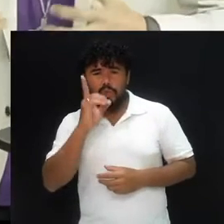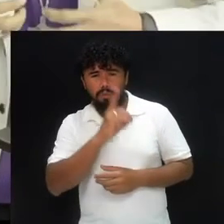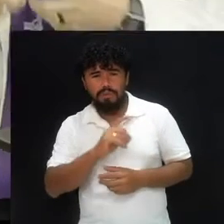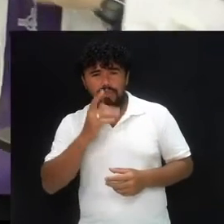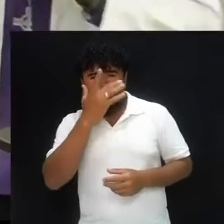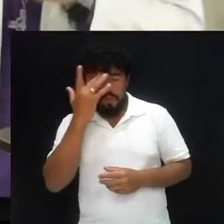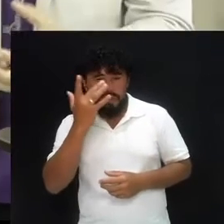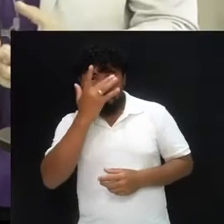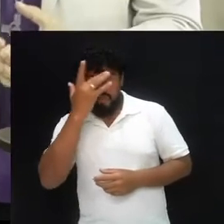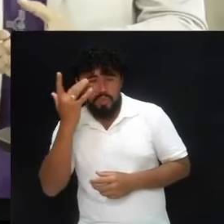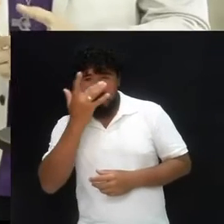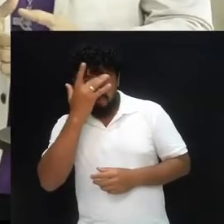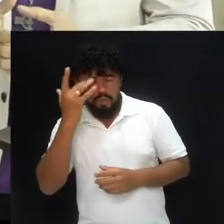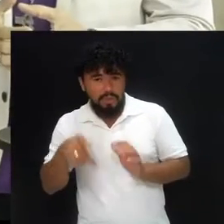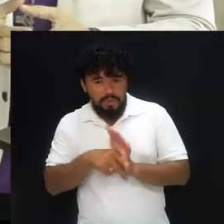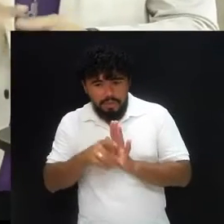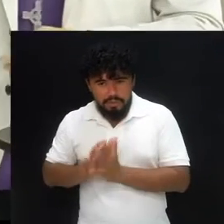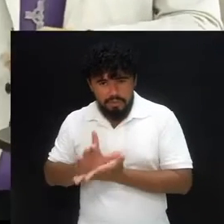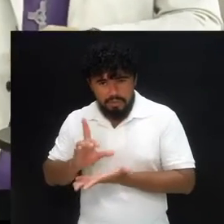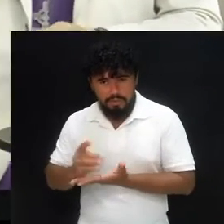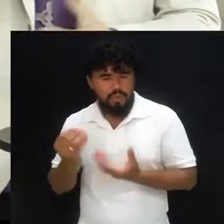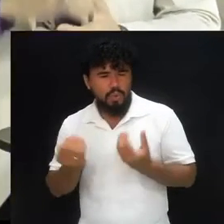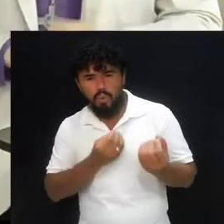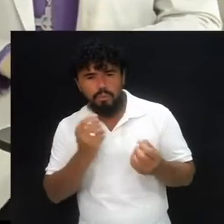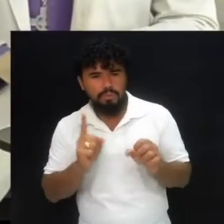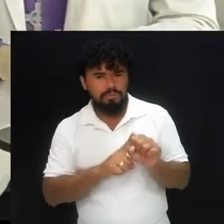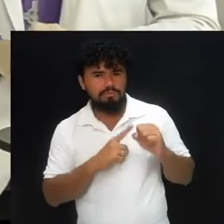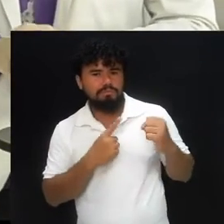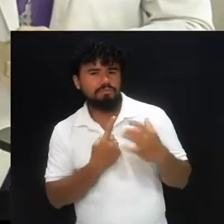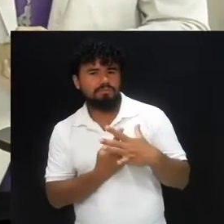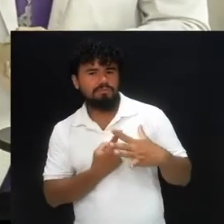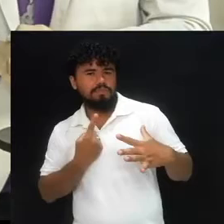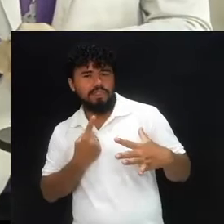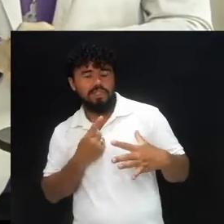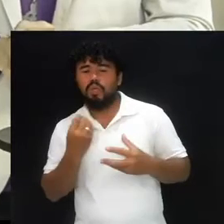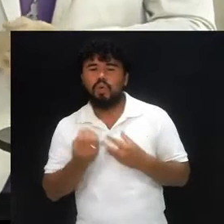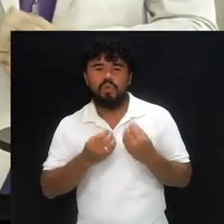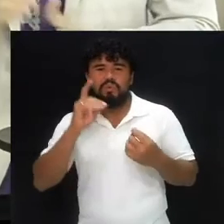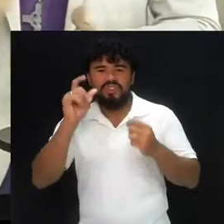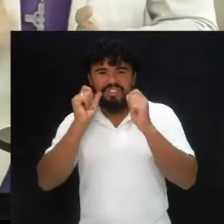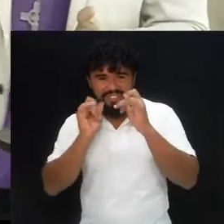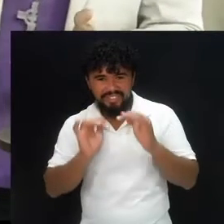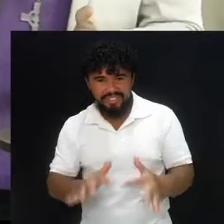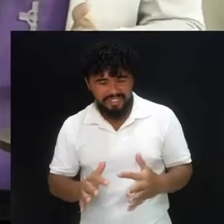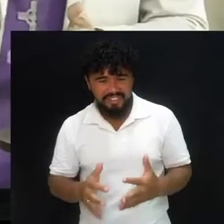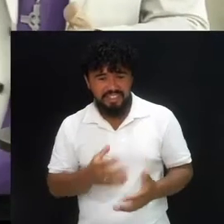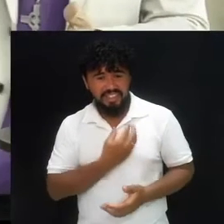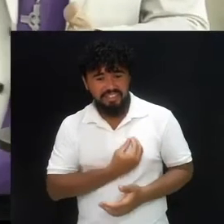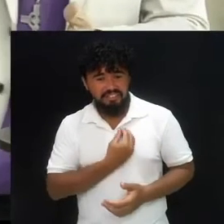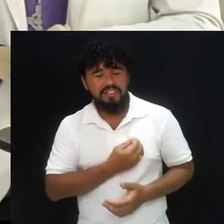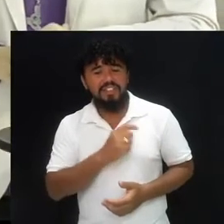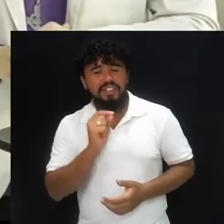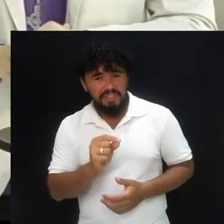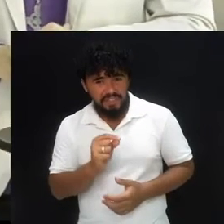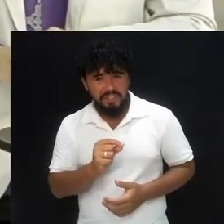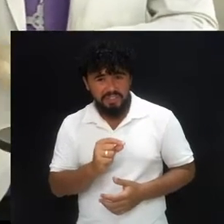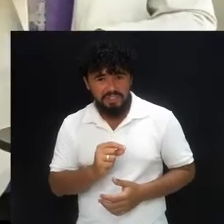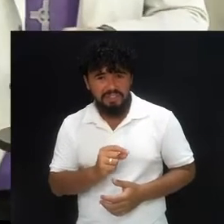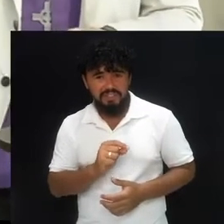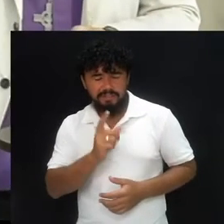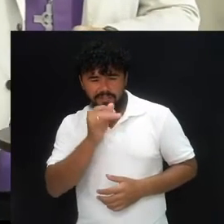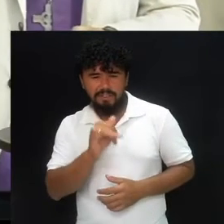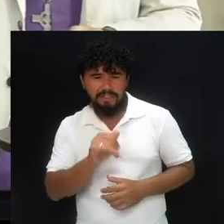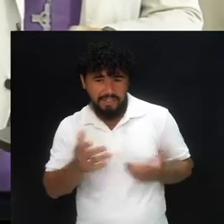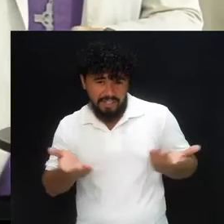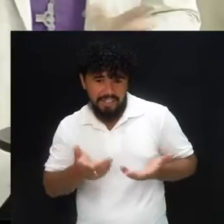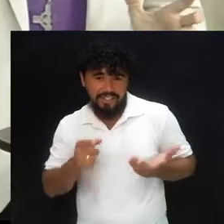como eles enfrentaram o confinamento, e o mais importante, como Deus os abençoou a viver essa adversidade.